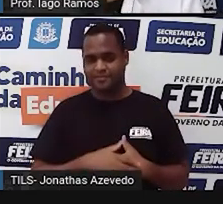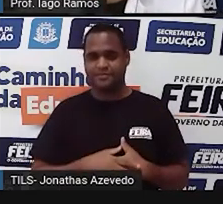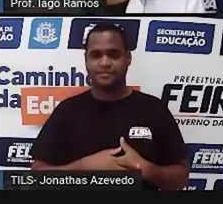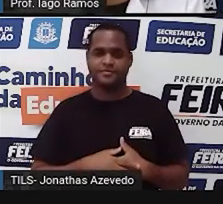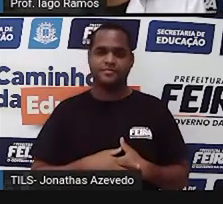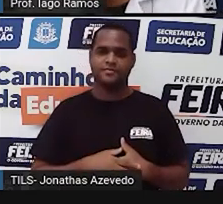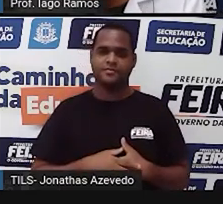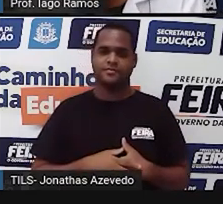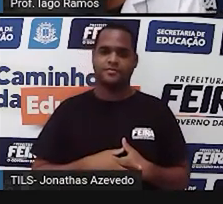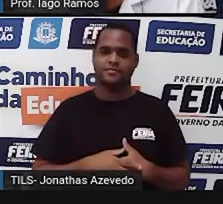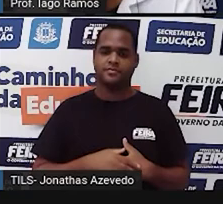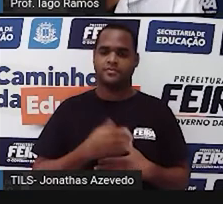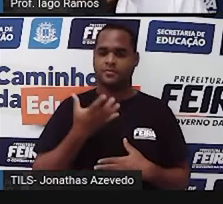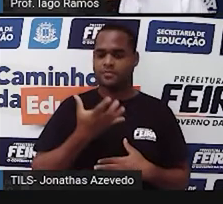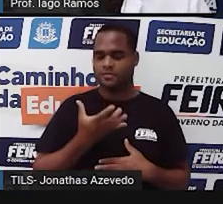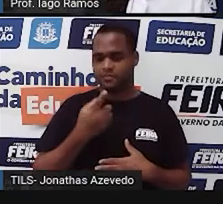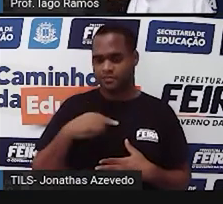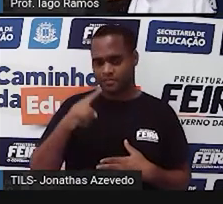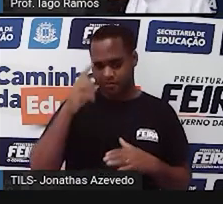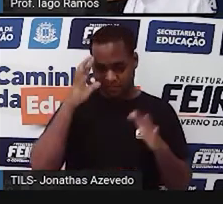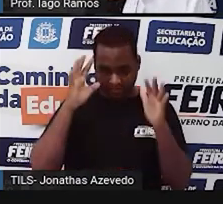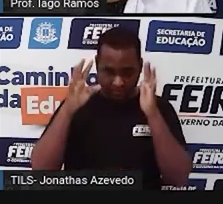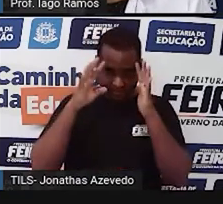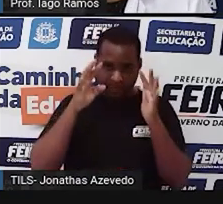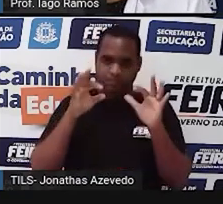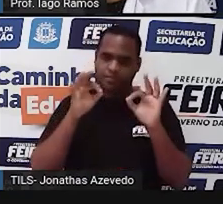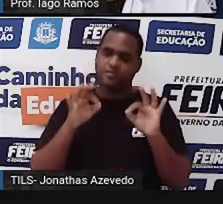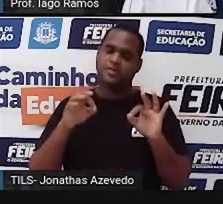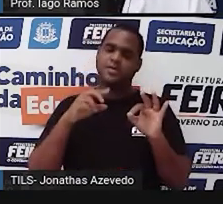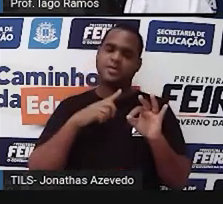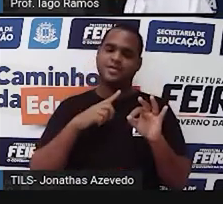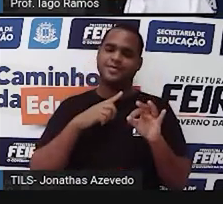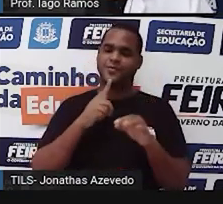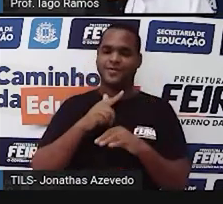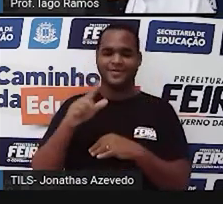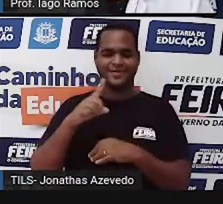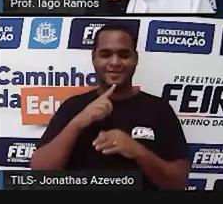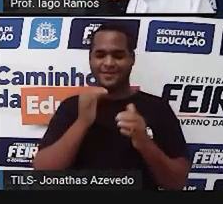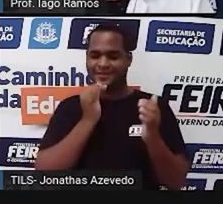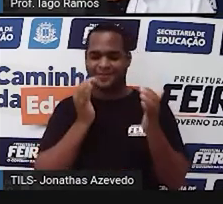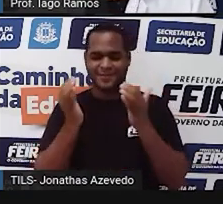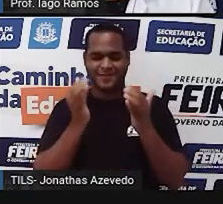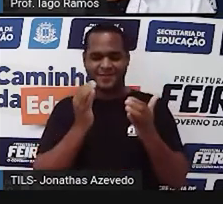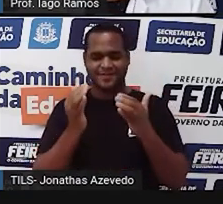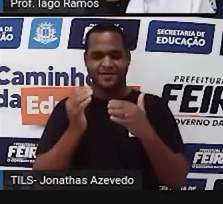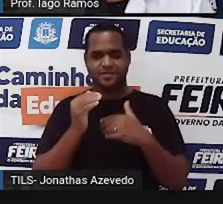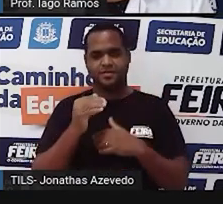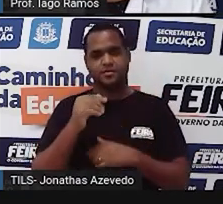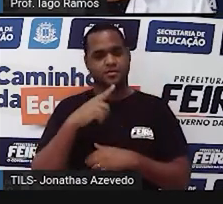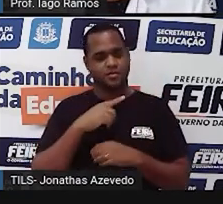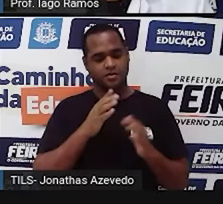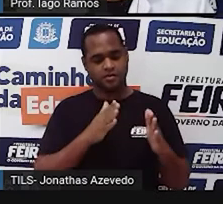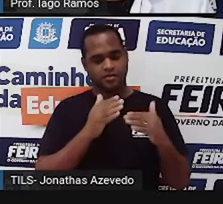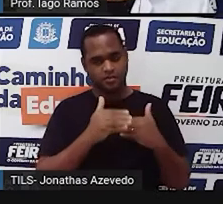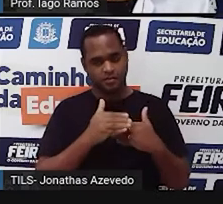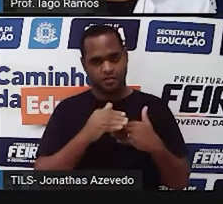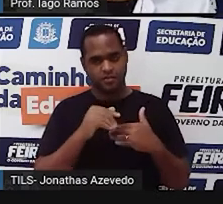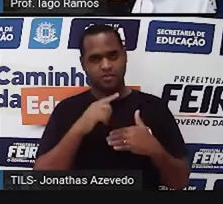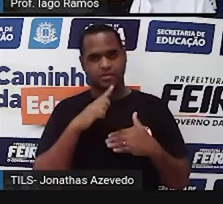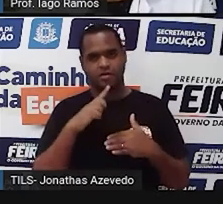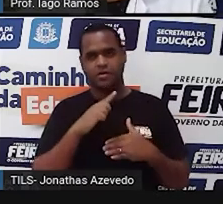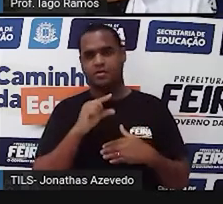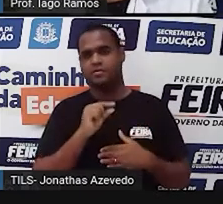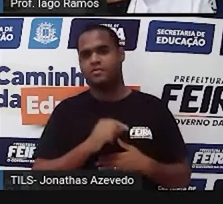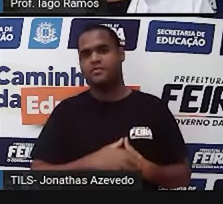quero que você pense nessa outra situação. Qual é a massa em gramas de cada caixinha? De um lado,